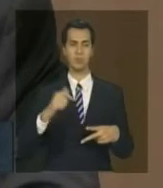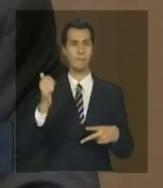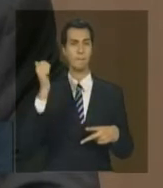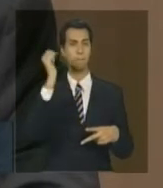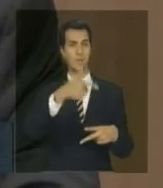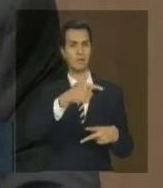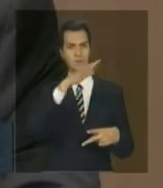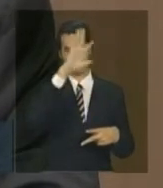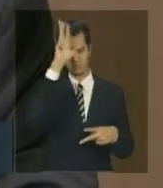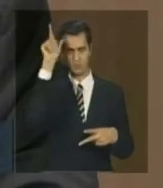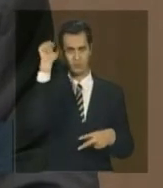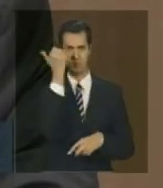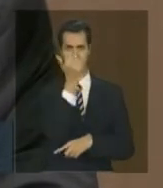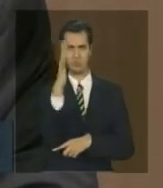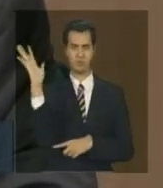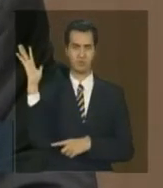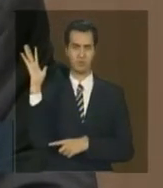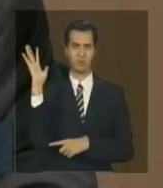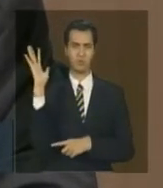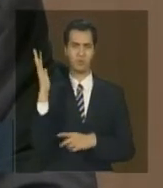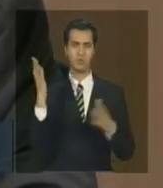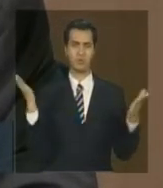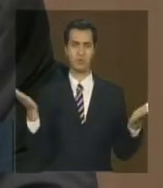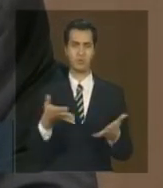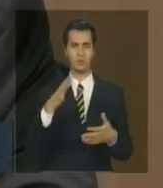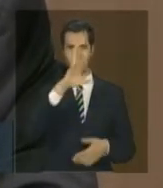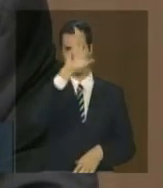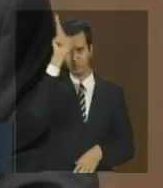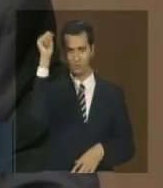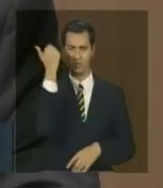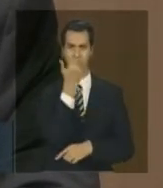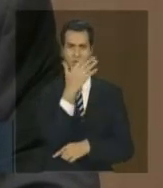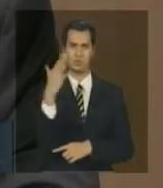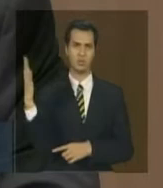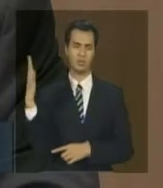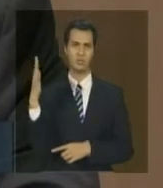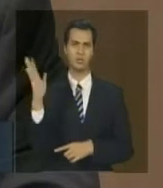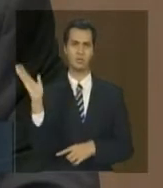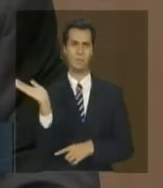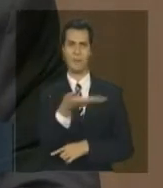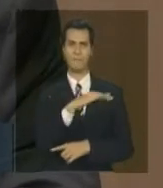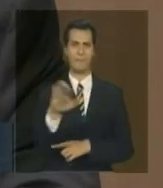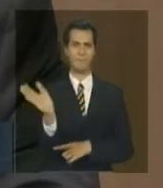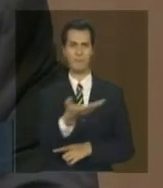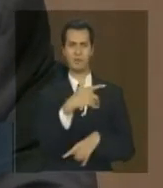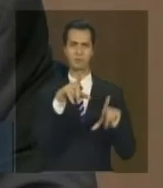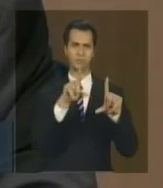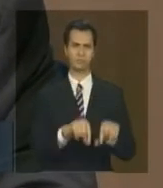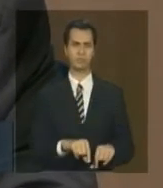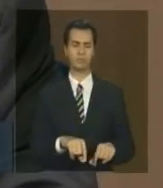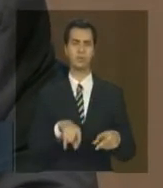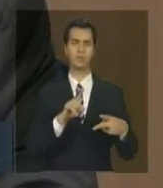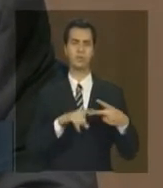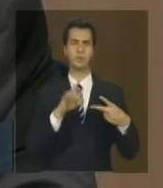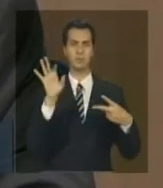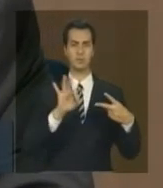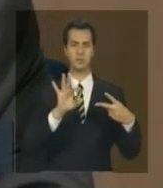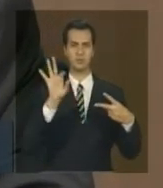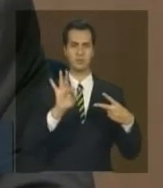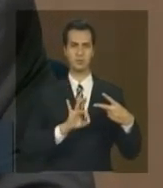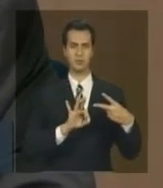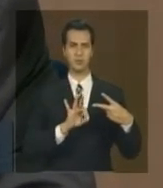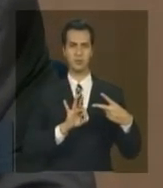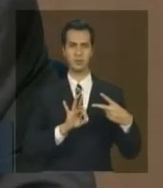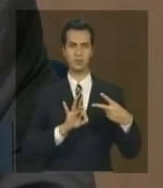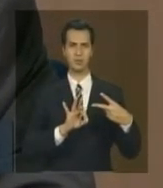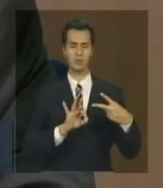naquele período e lembrando que a Amazônia hoje já está com uma taxa de desmatamento menor do que essa e em termos percentuais é